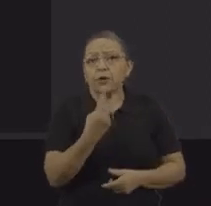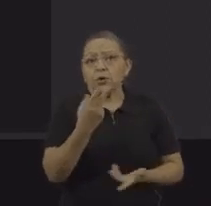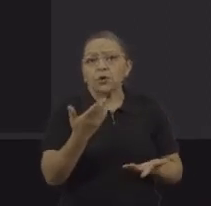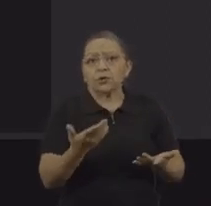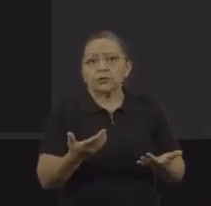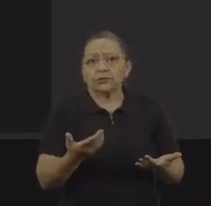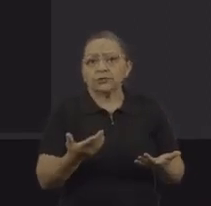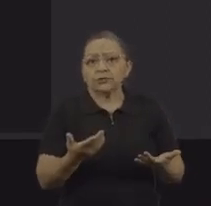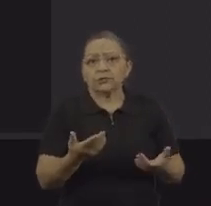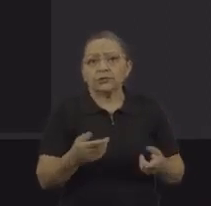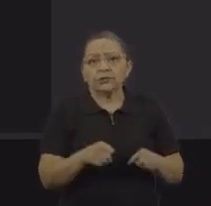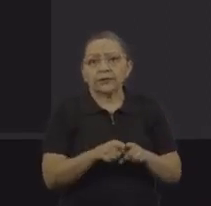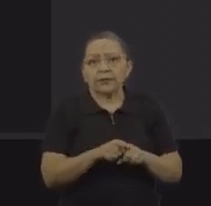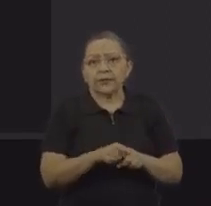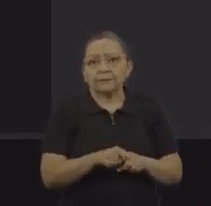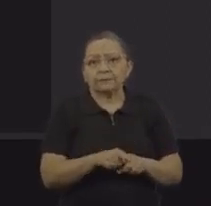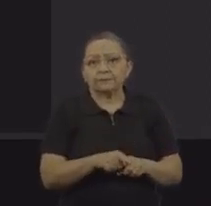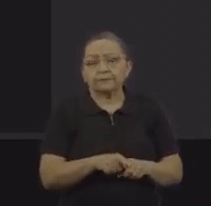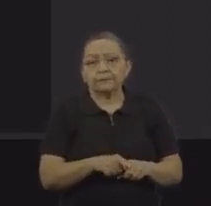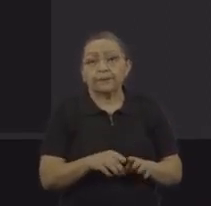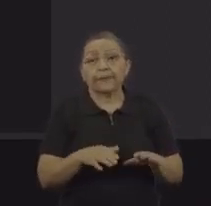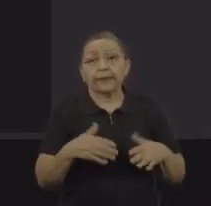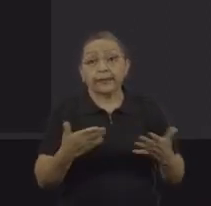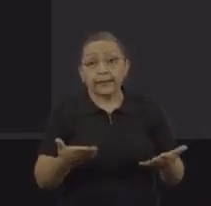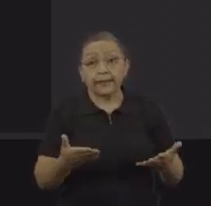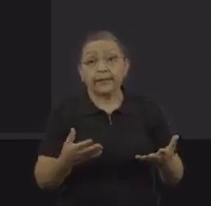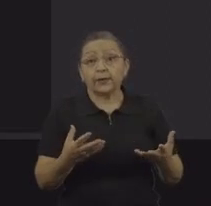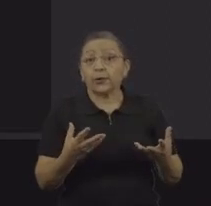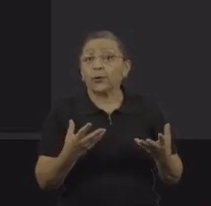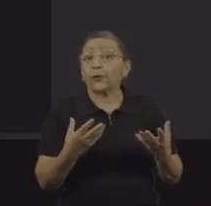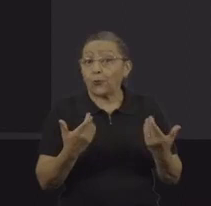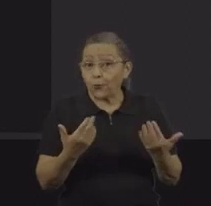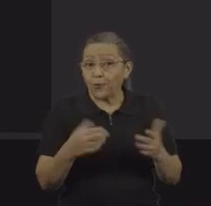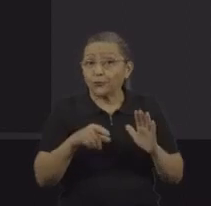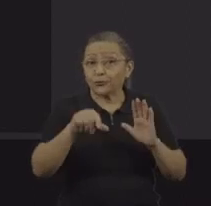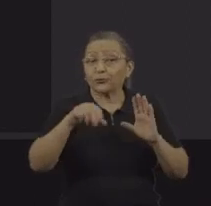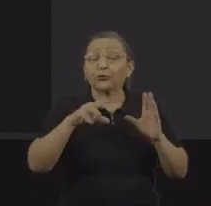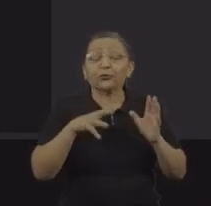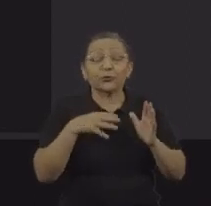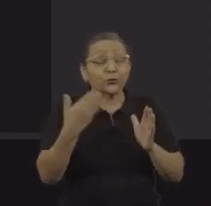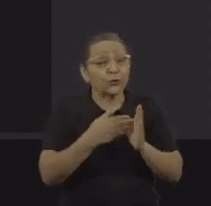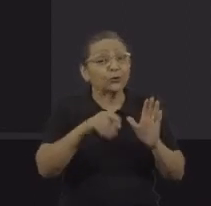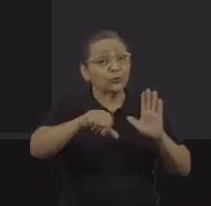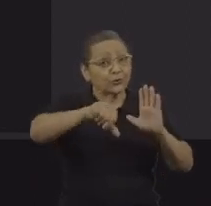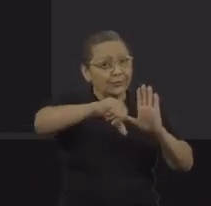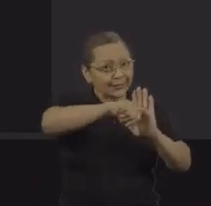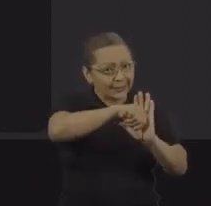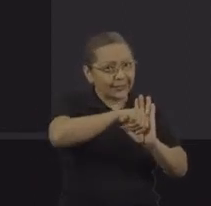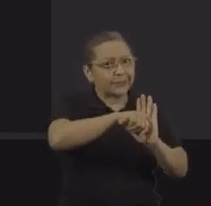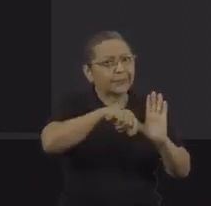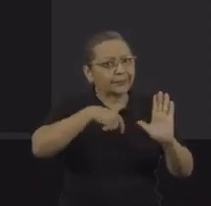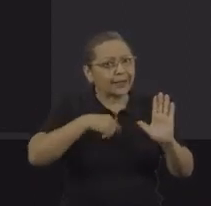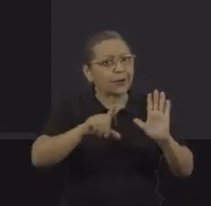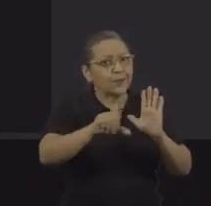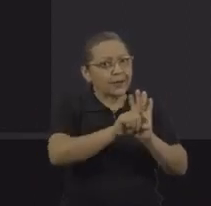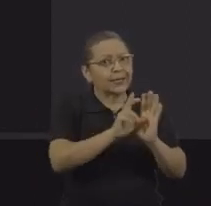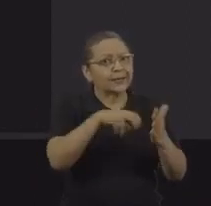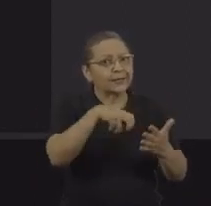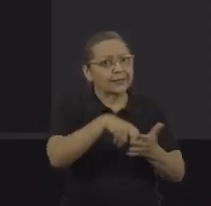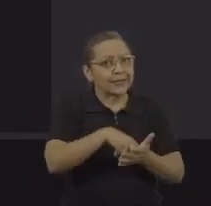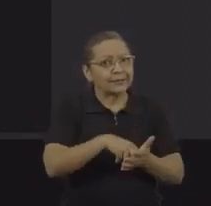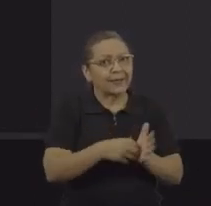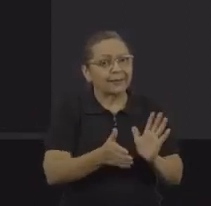contraída, com empregador ou preposto. E, como todo crime, há uma pena prevista, que é a recusão de dois a oito anos